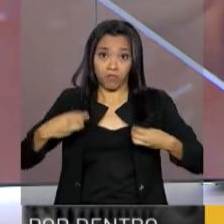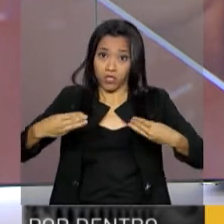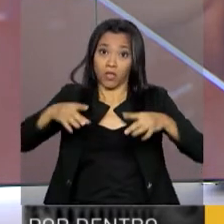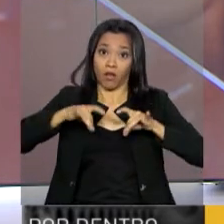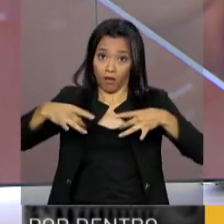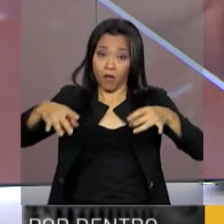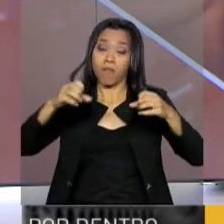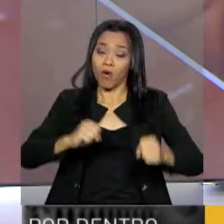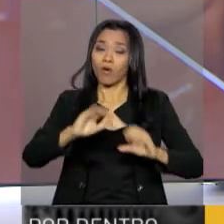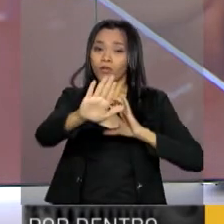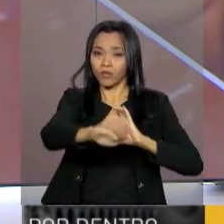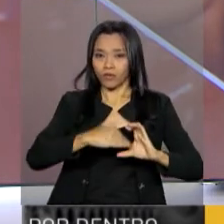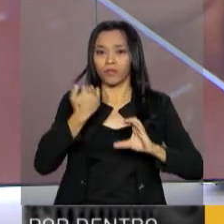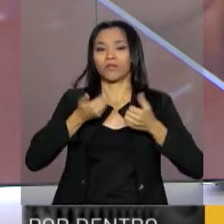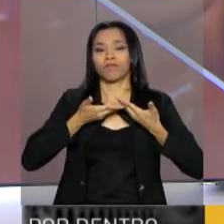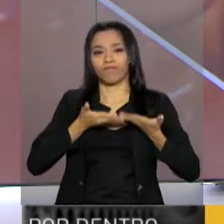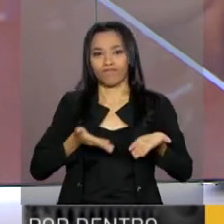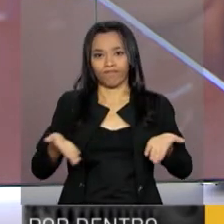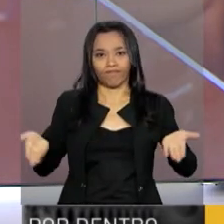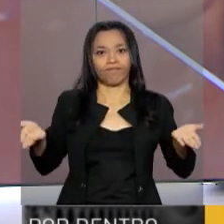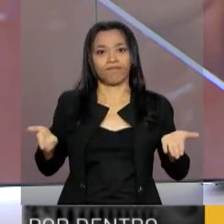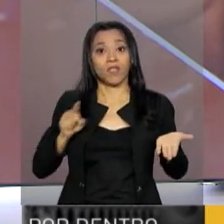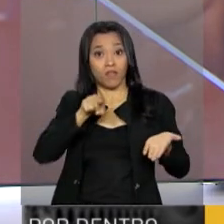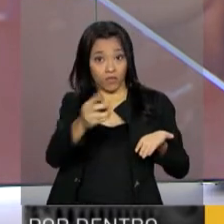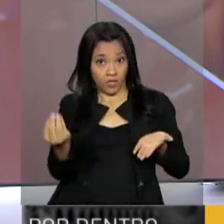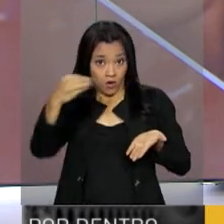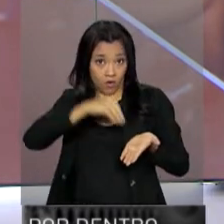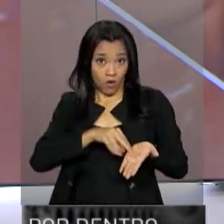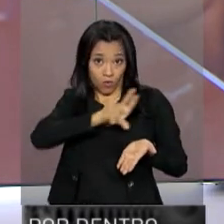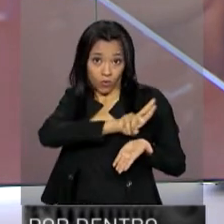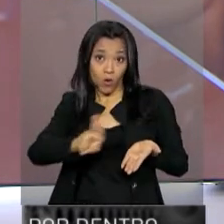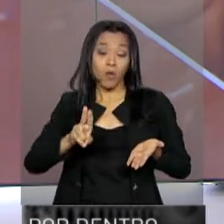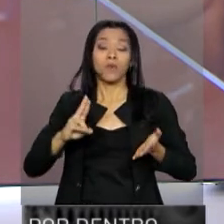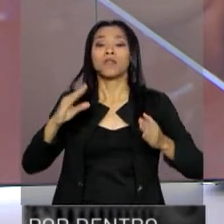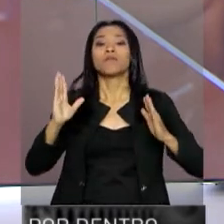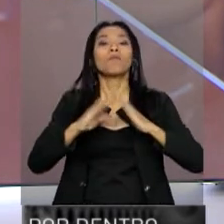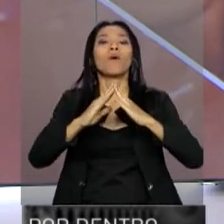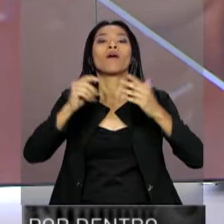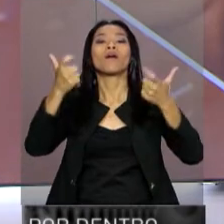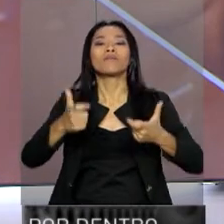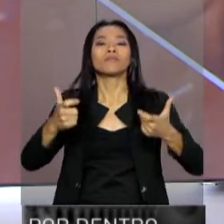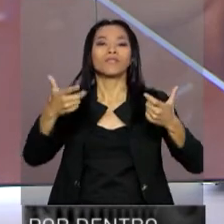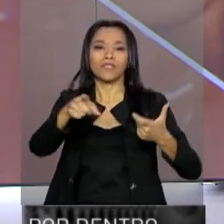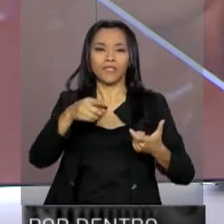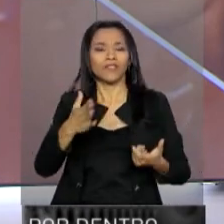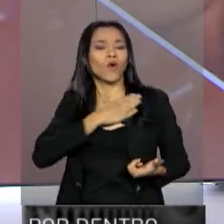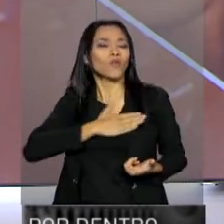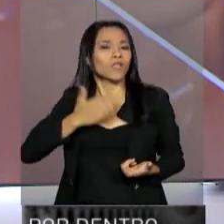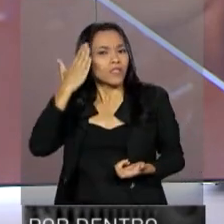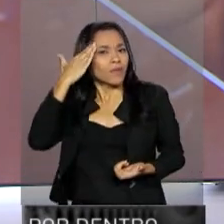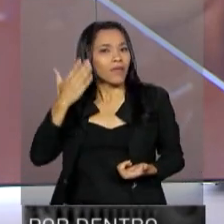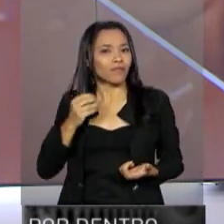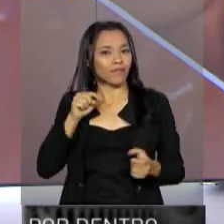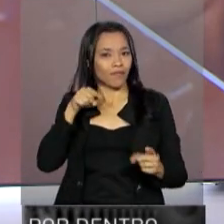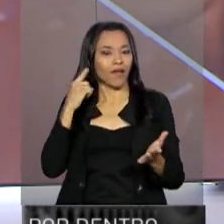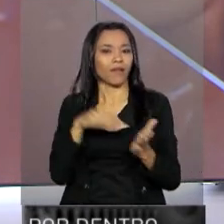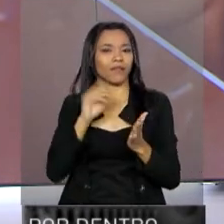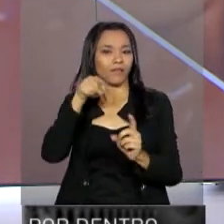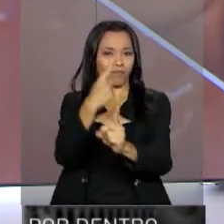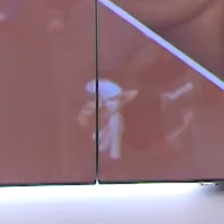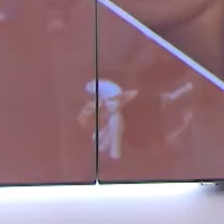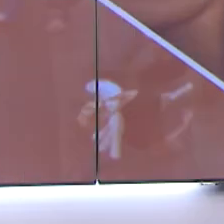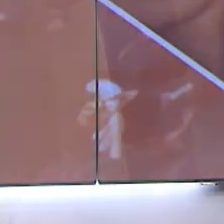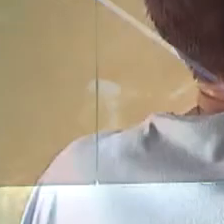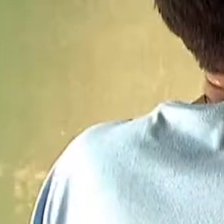governo, arroba presidencia.gov.br. Informe o seu nome, a cidade onde você mora e o que você gostaria de saber. Até a próxima!